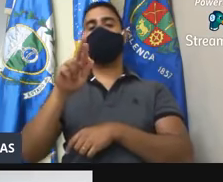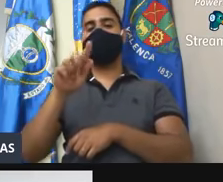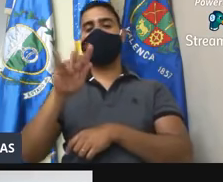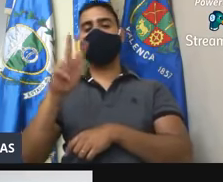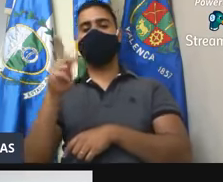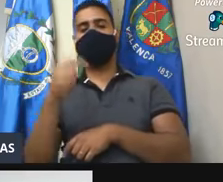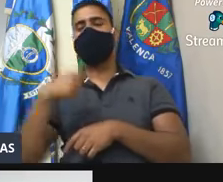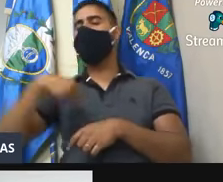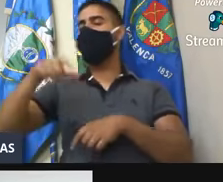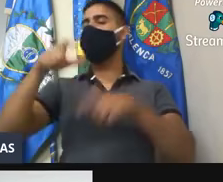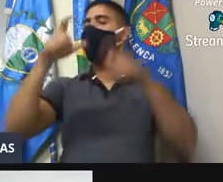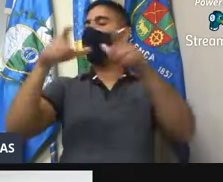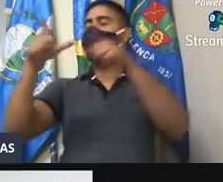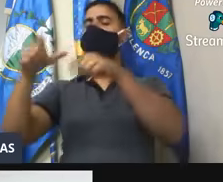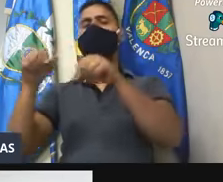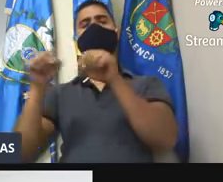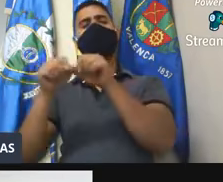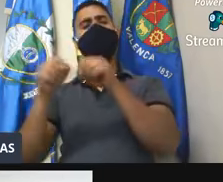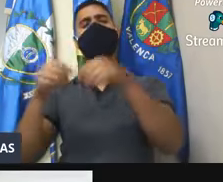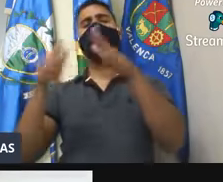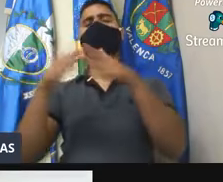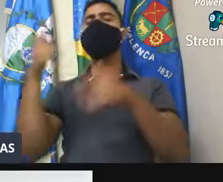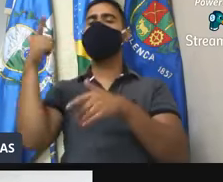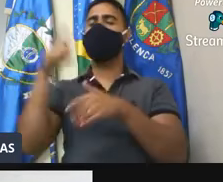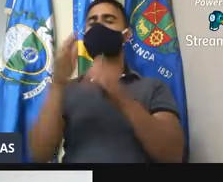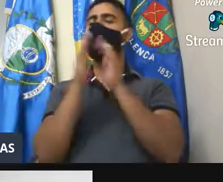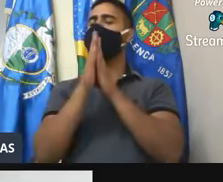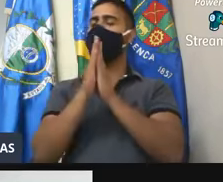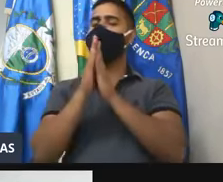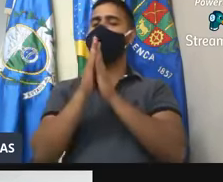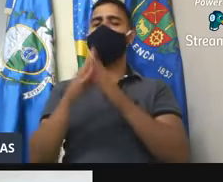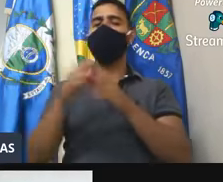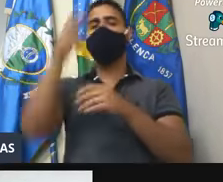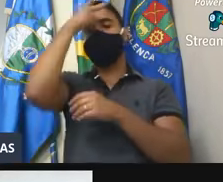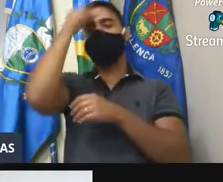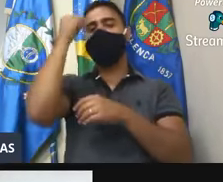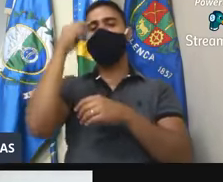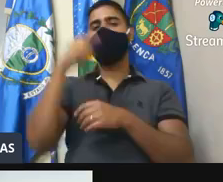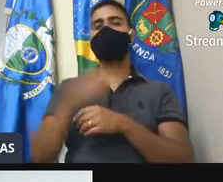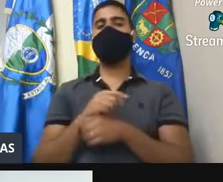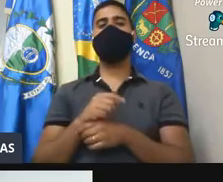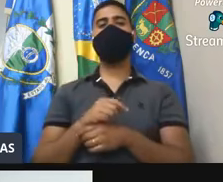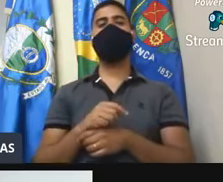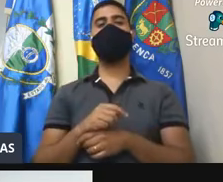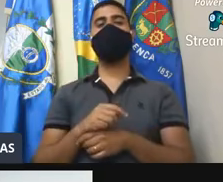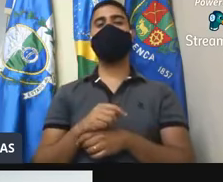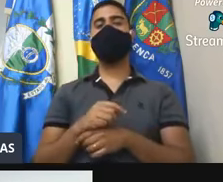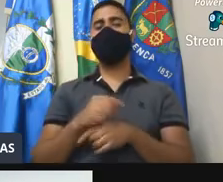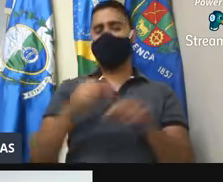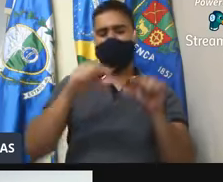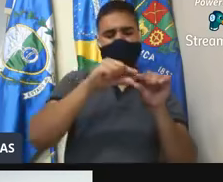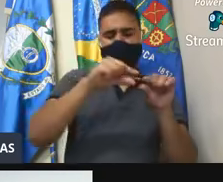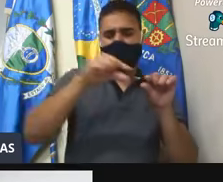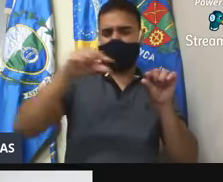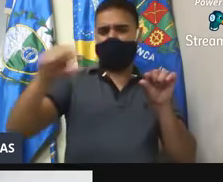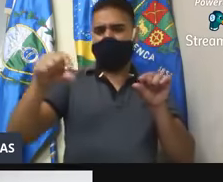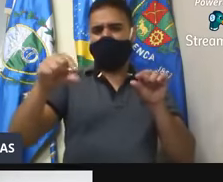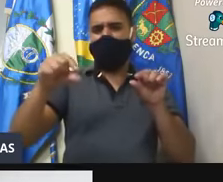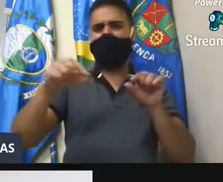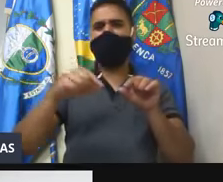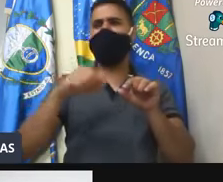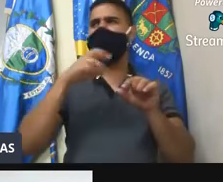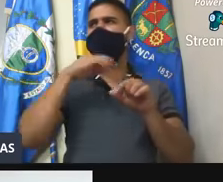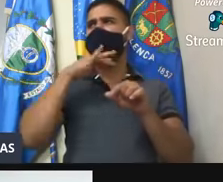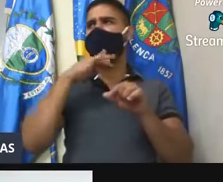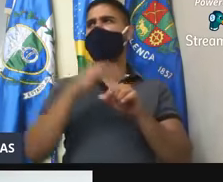fui na Antônia Leite. Quero fazer um apelo à prefeitura de novo? Por favor, prefeito. Aquela pinguela que liga a Zilma Soares com a Antônia Leite. O vereador Silvio